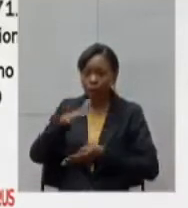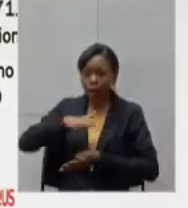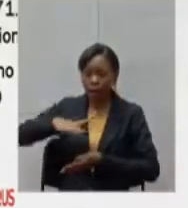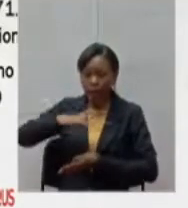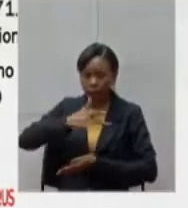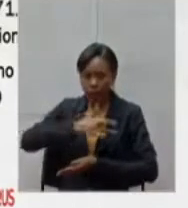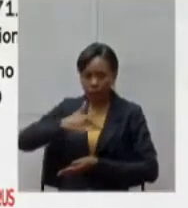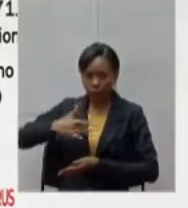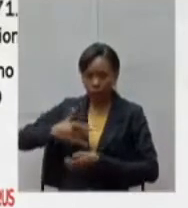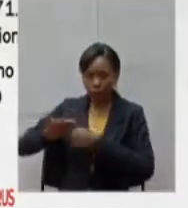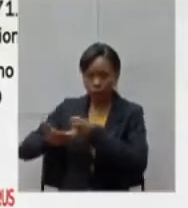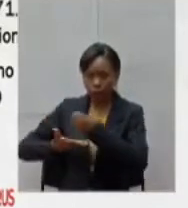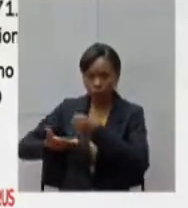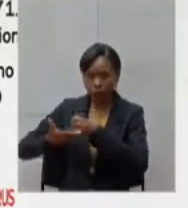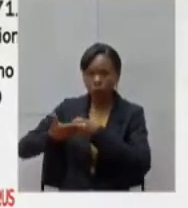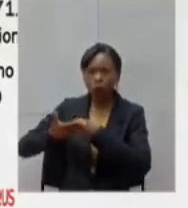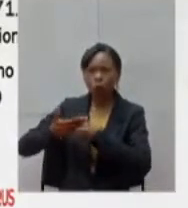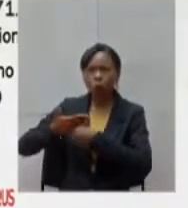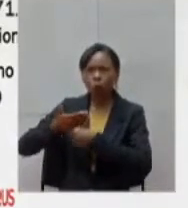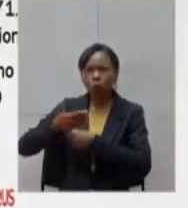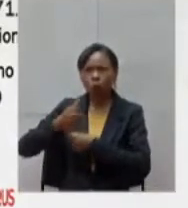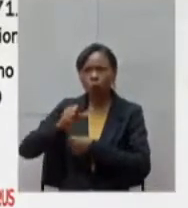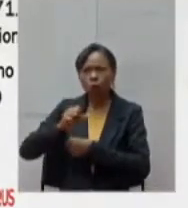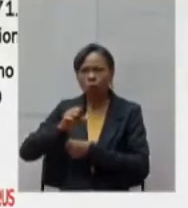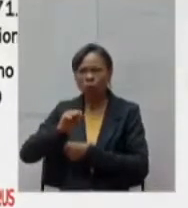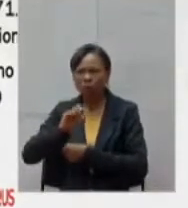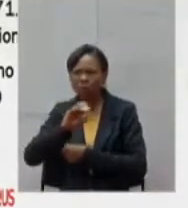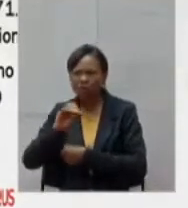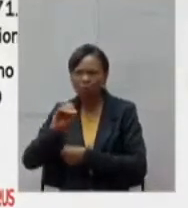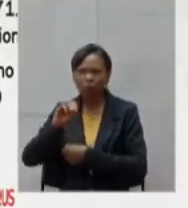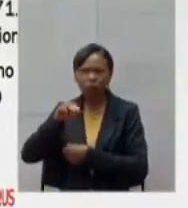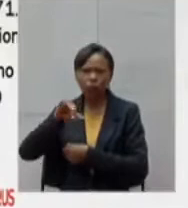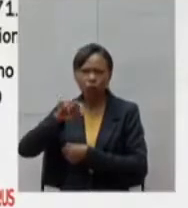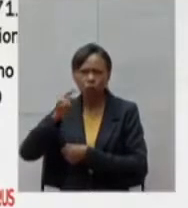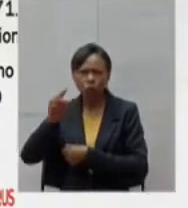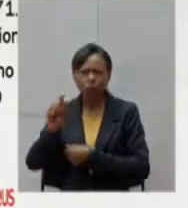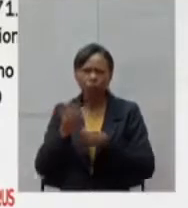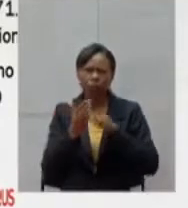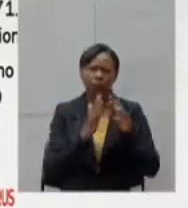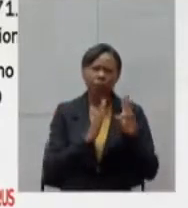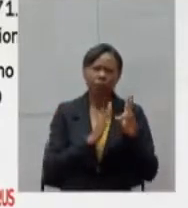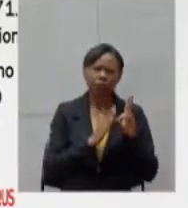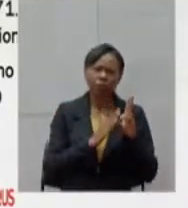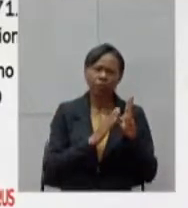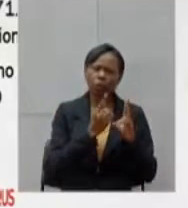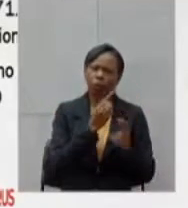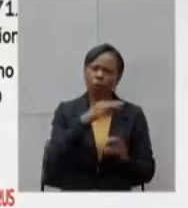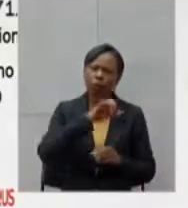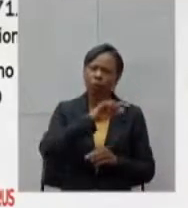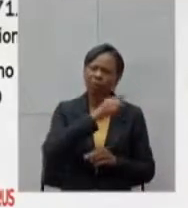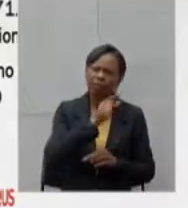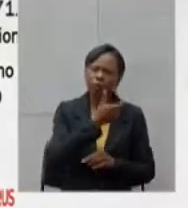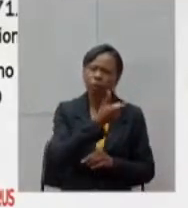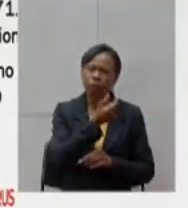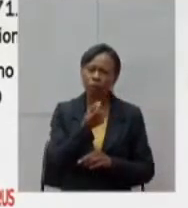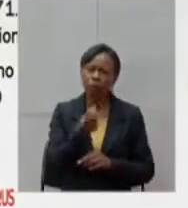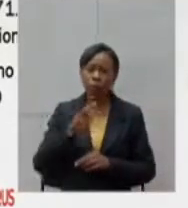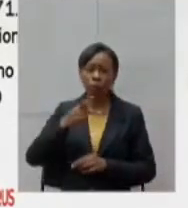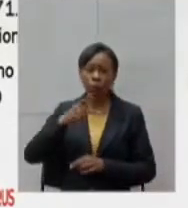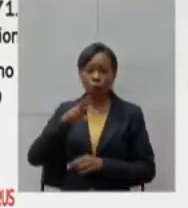milhões, para a saúde indígena, 1.200.000.000. O PROOSP, nós vínhamos pagando